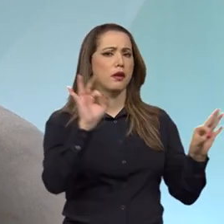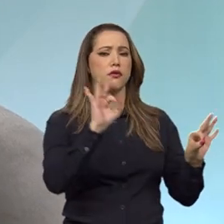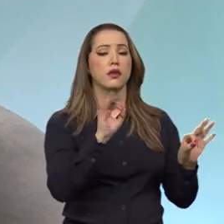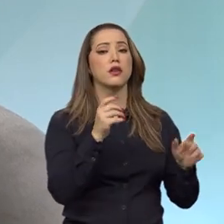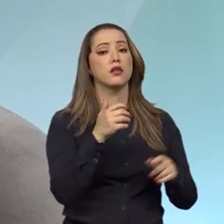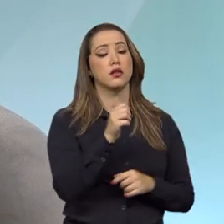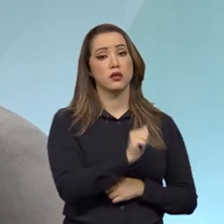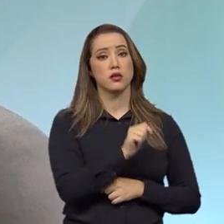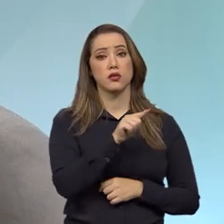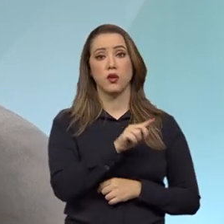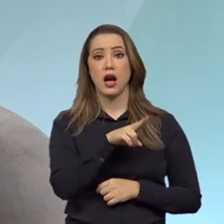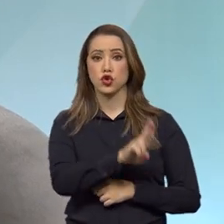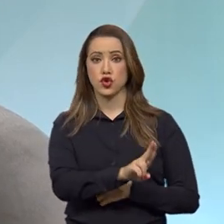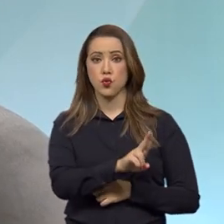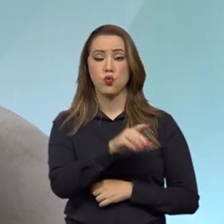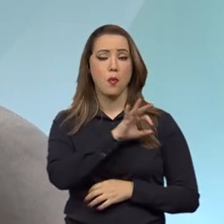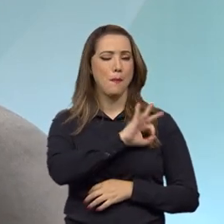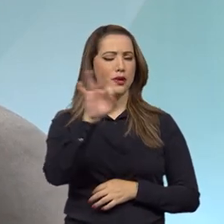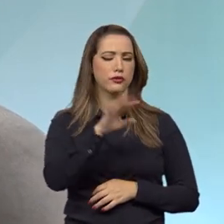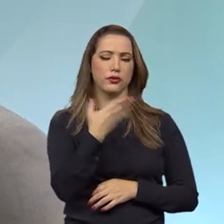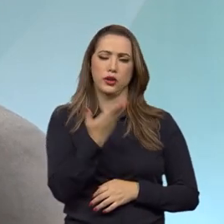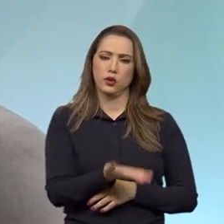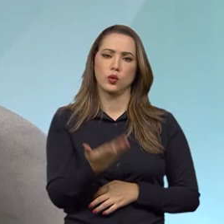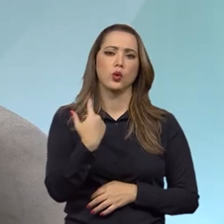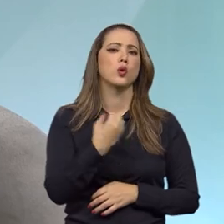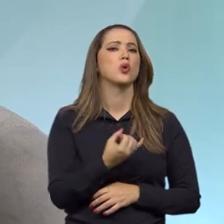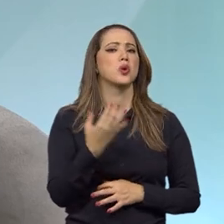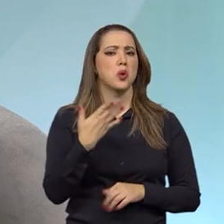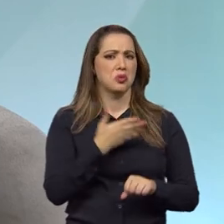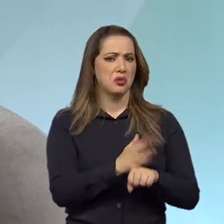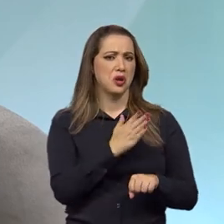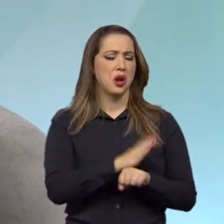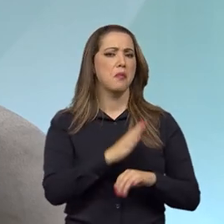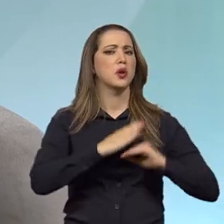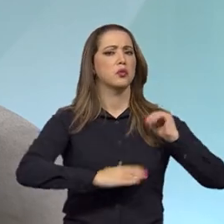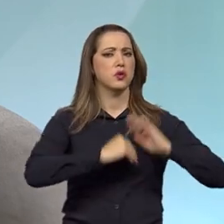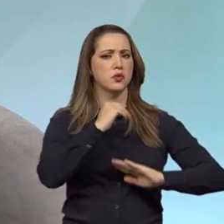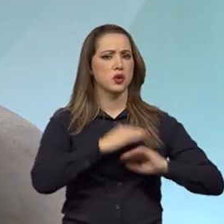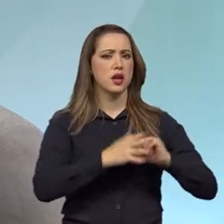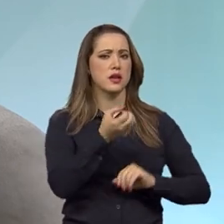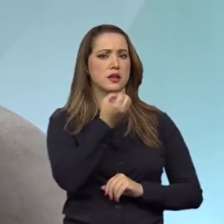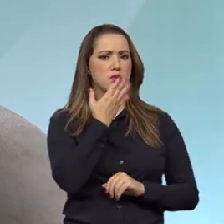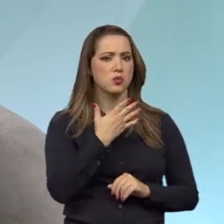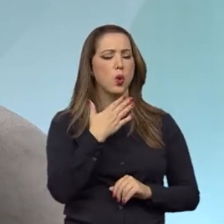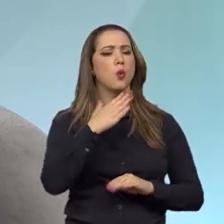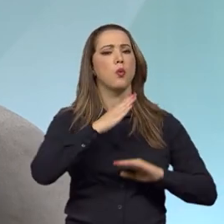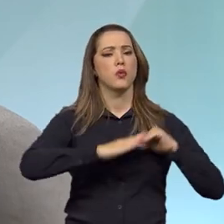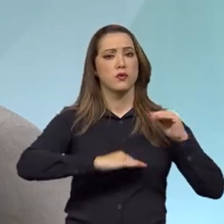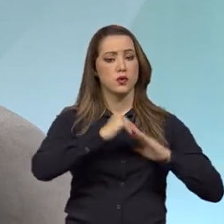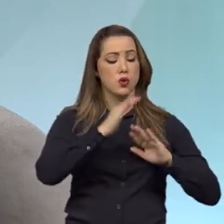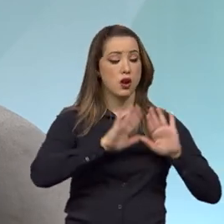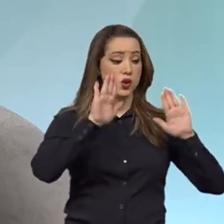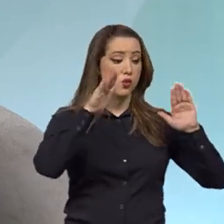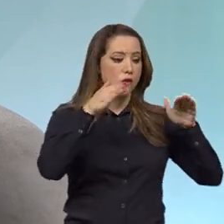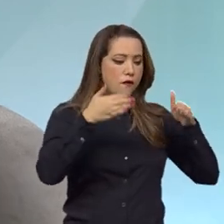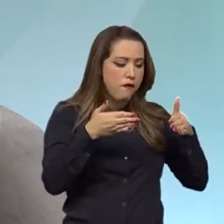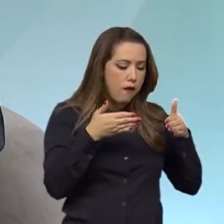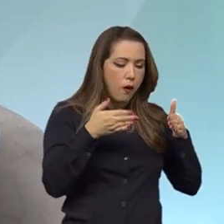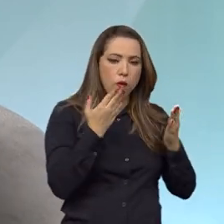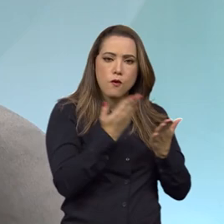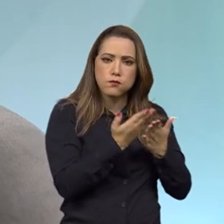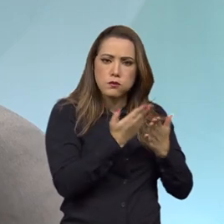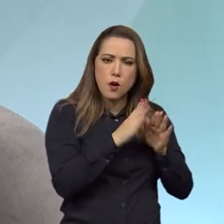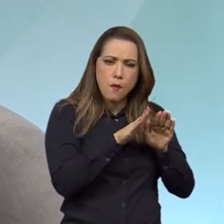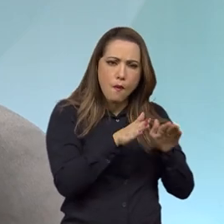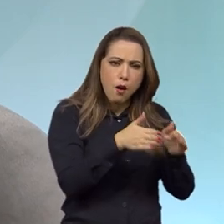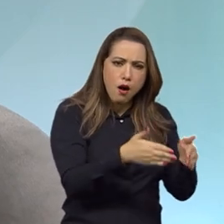advocacia, repito, de excelência, com muita qualificação, com muita especialização, o que faz com que os milhares de